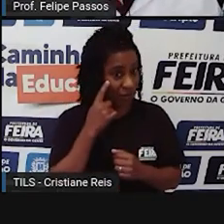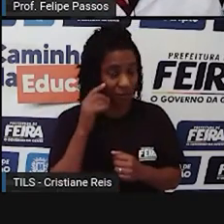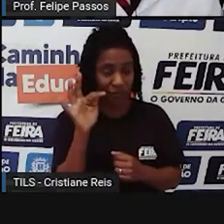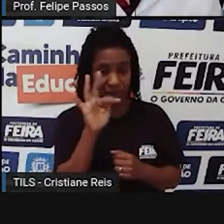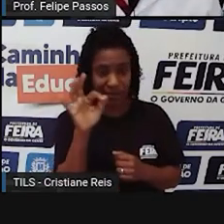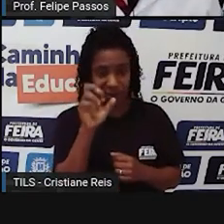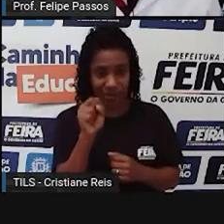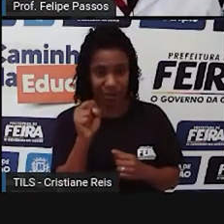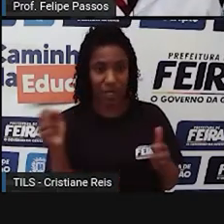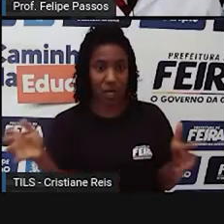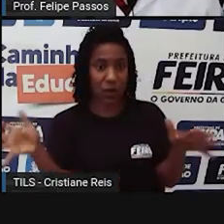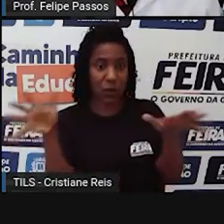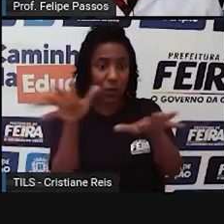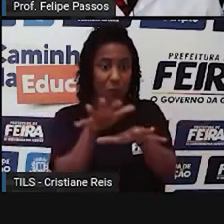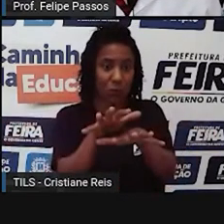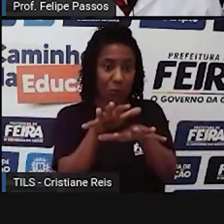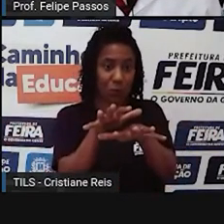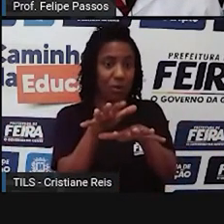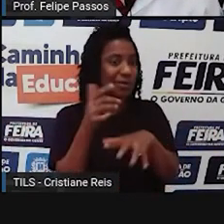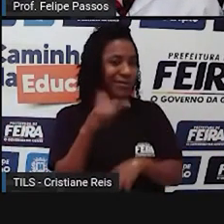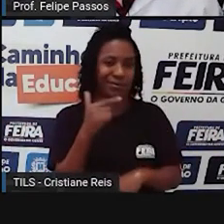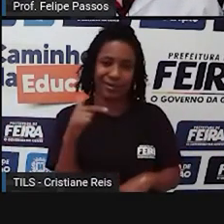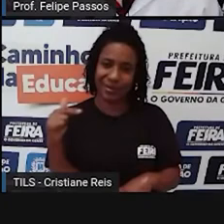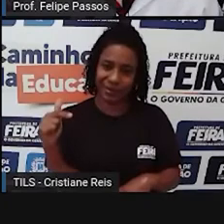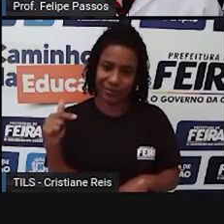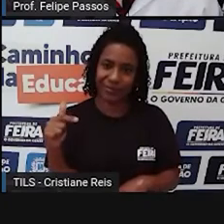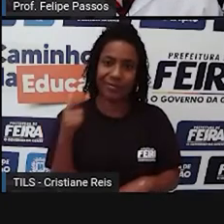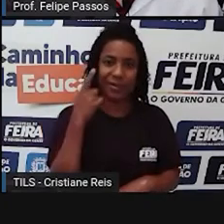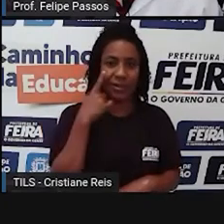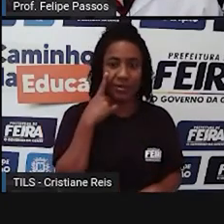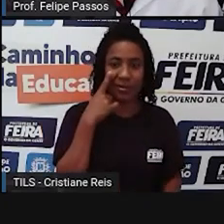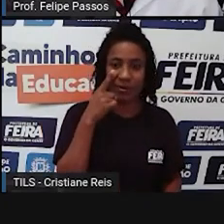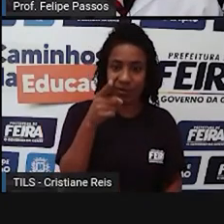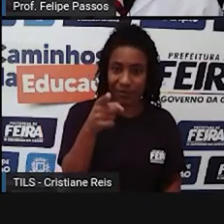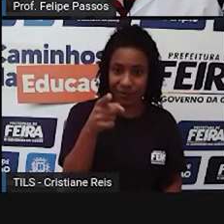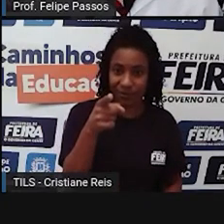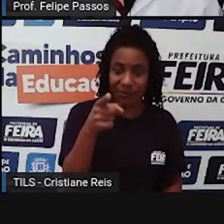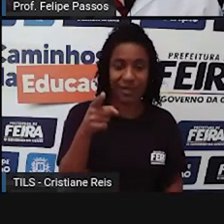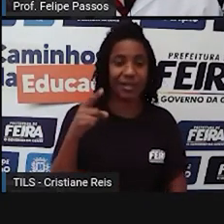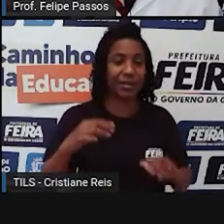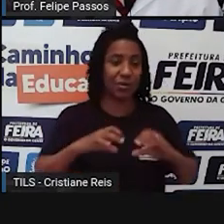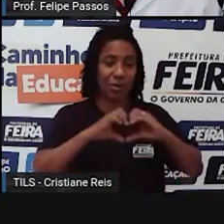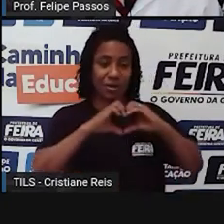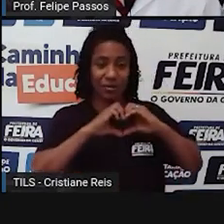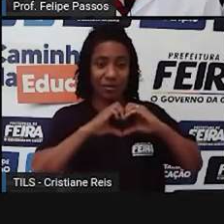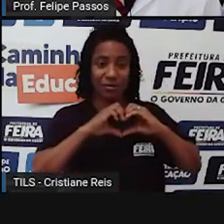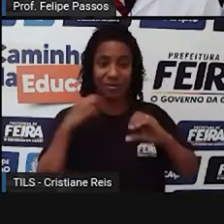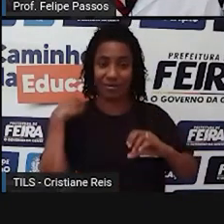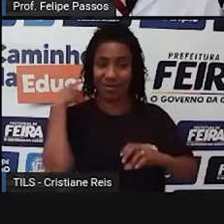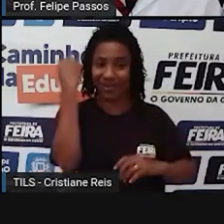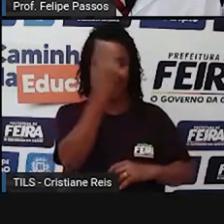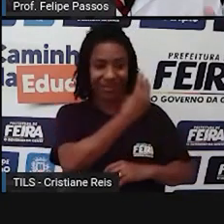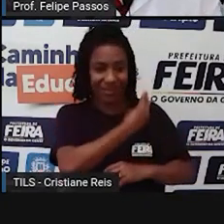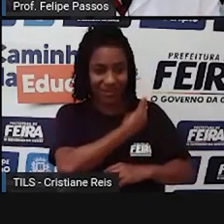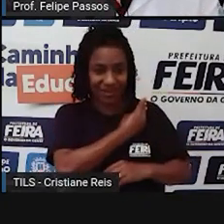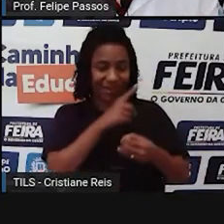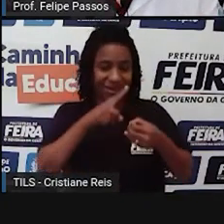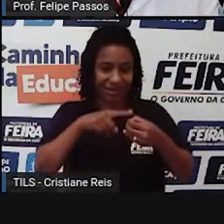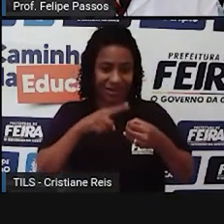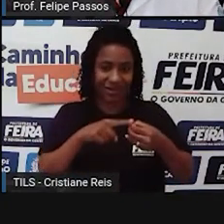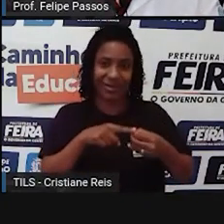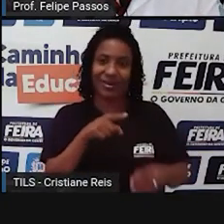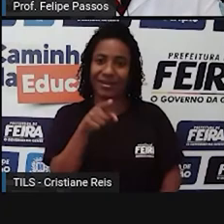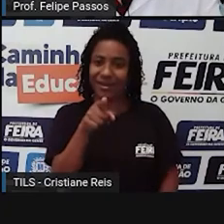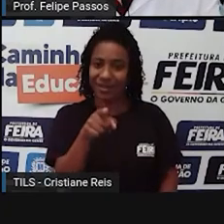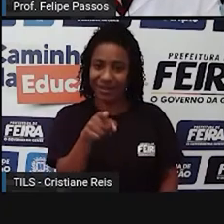na nossa cidade. Mas, pro lado de cá, ó, você vai ter a cidade de Coração de Maria, por exemplo. Ela é